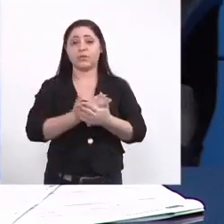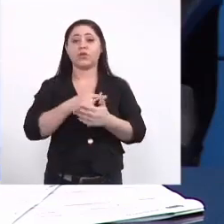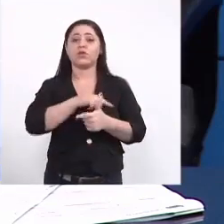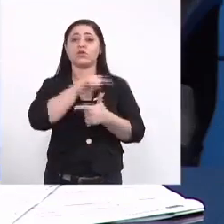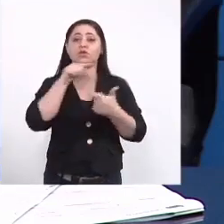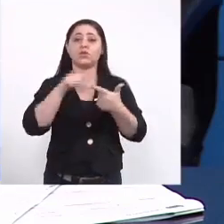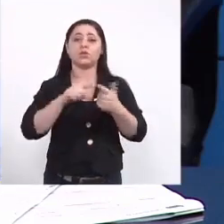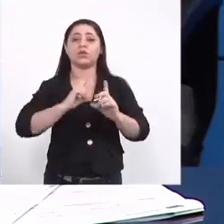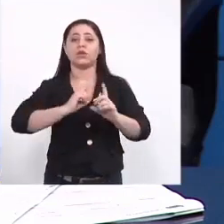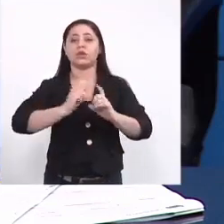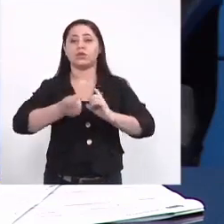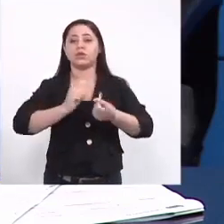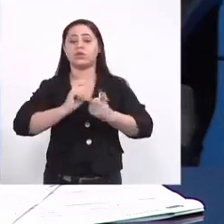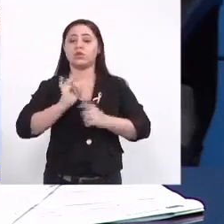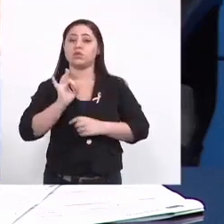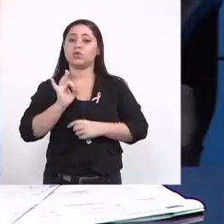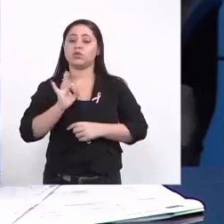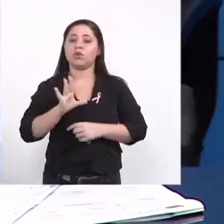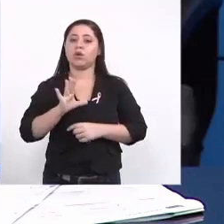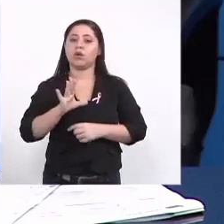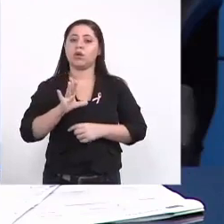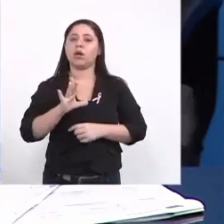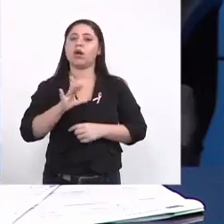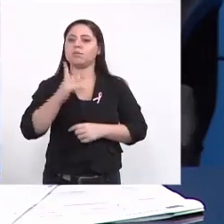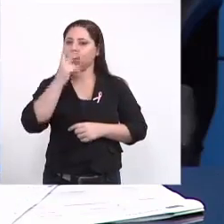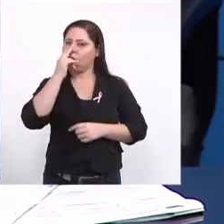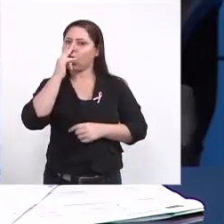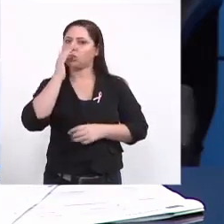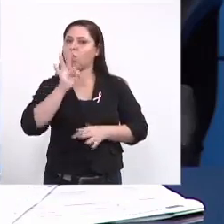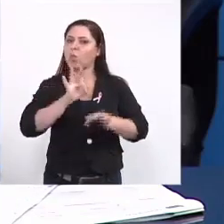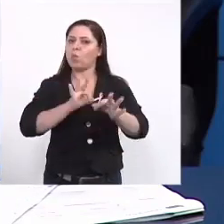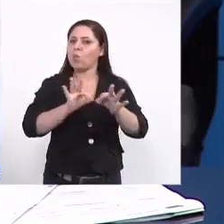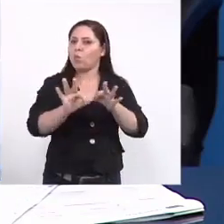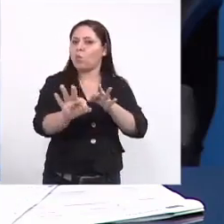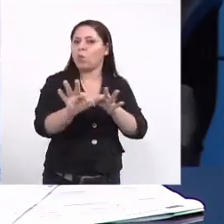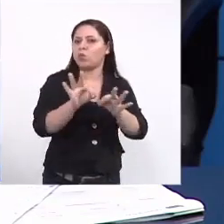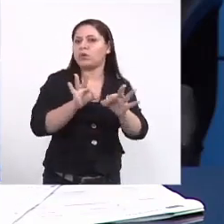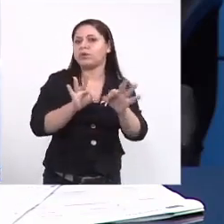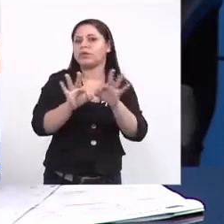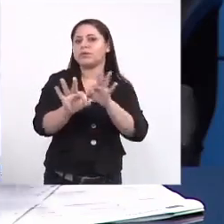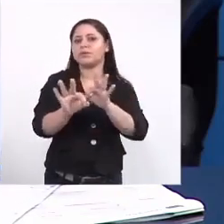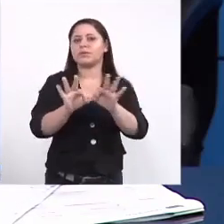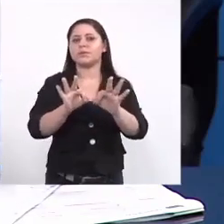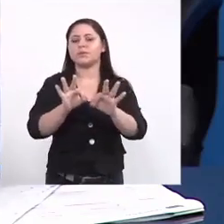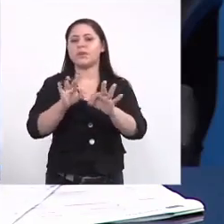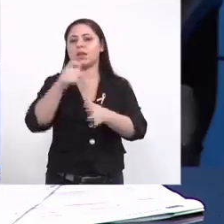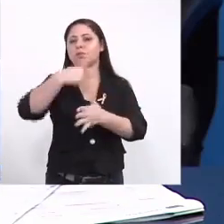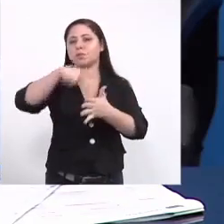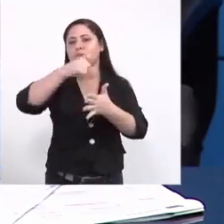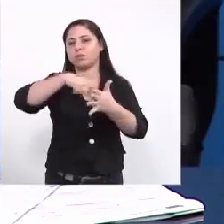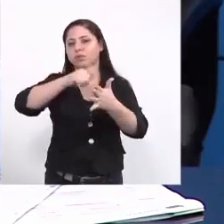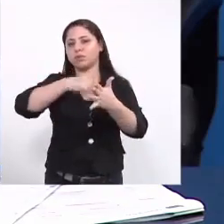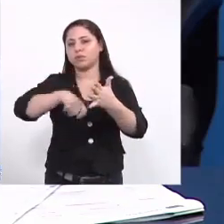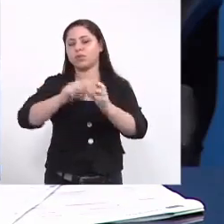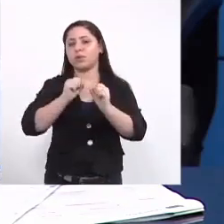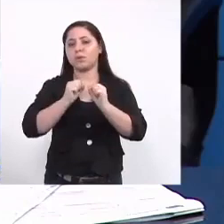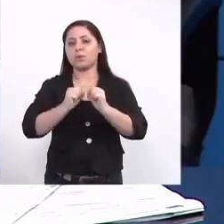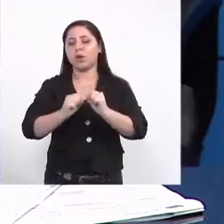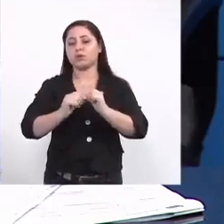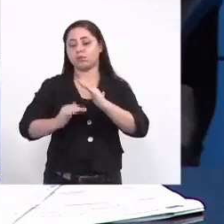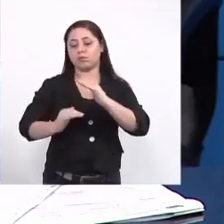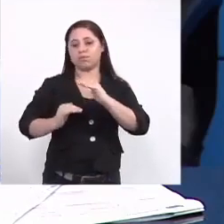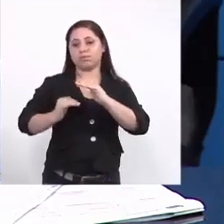reunião apenas nós já estamos moldando aqui vários encaminhamentos pra que a gente possa conseguir